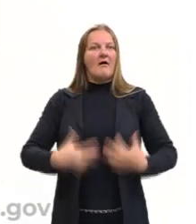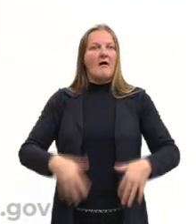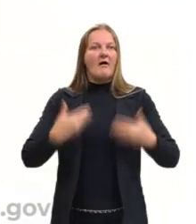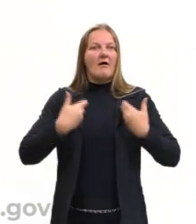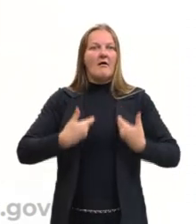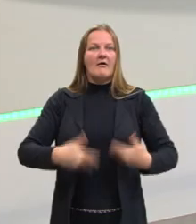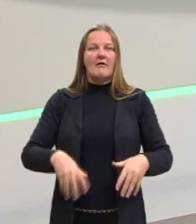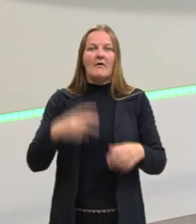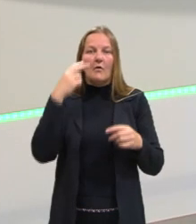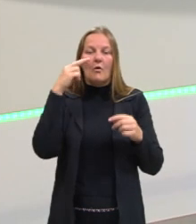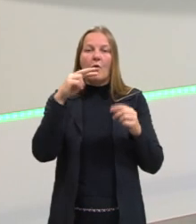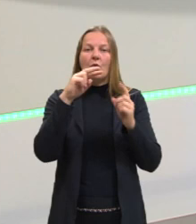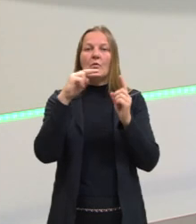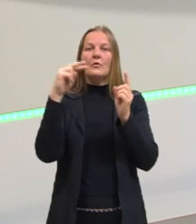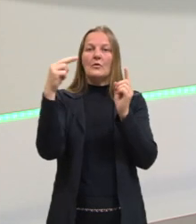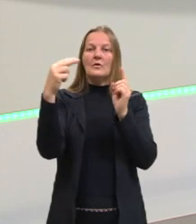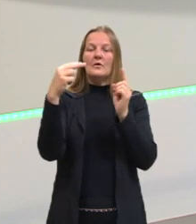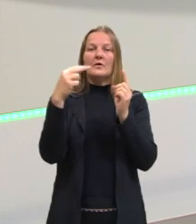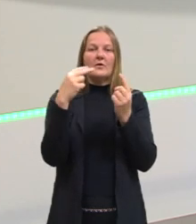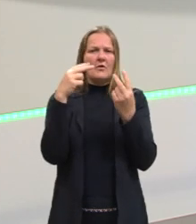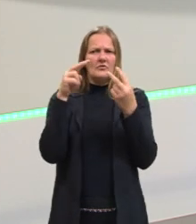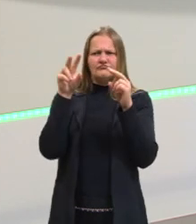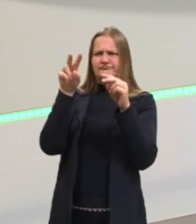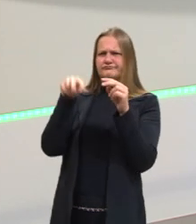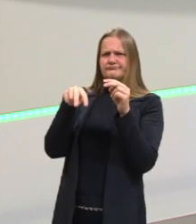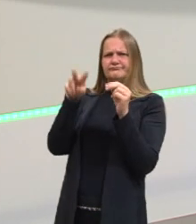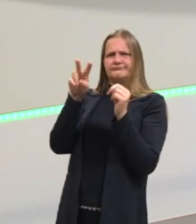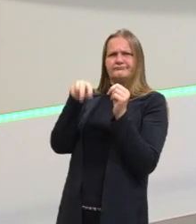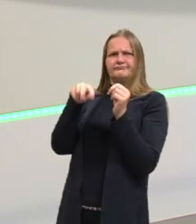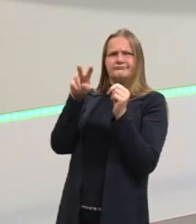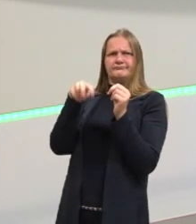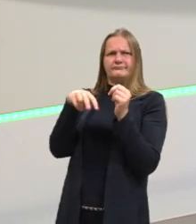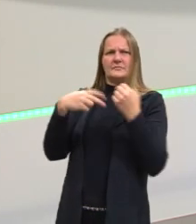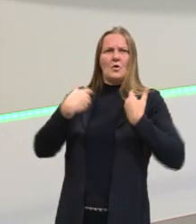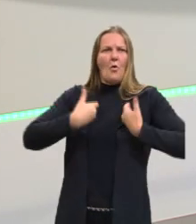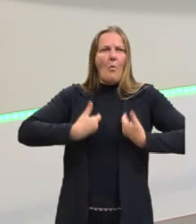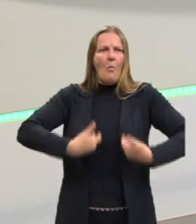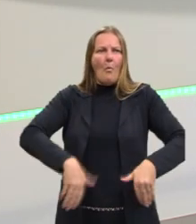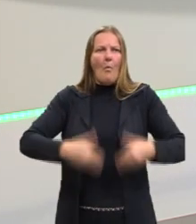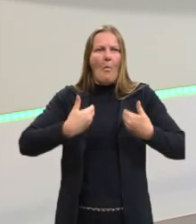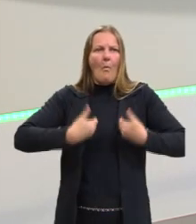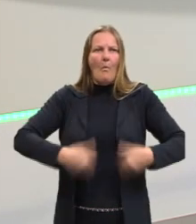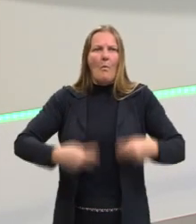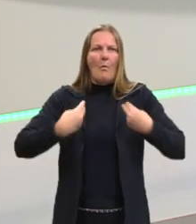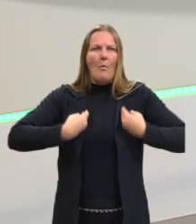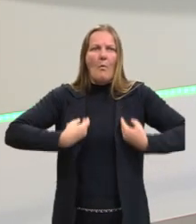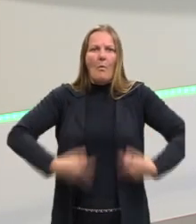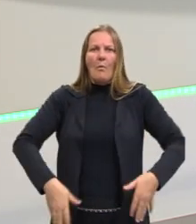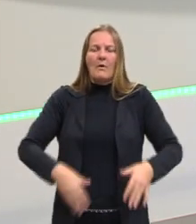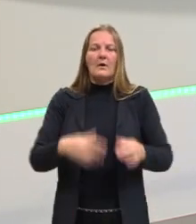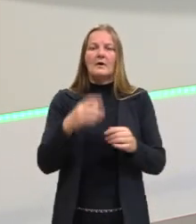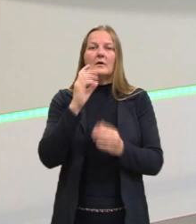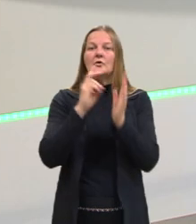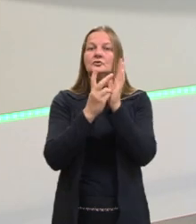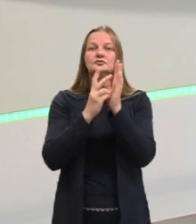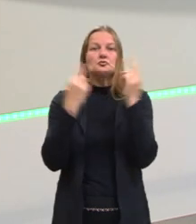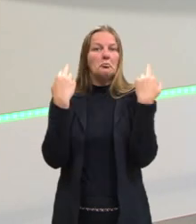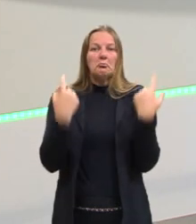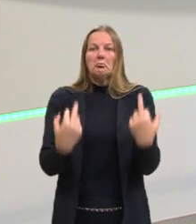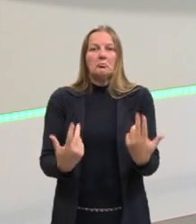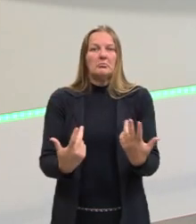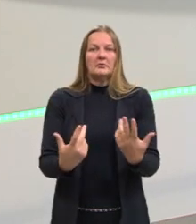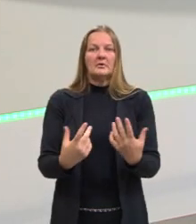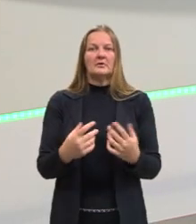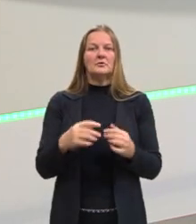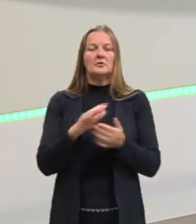prestam atenção é a questão da nudez. Que para o índio não tinha problema nenhum. Não era questão